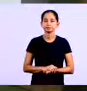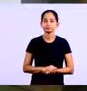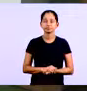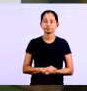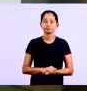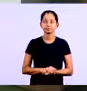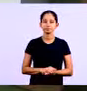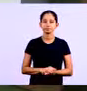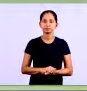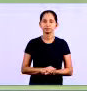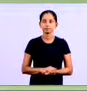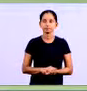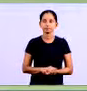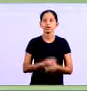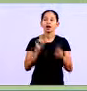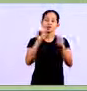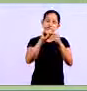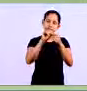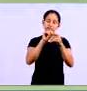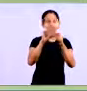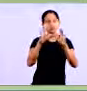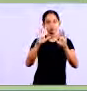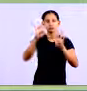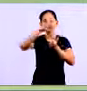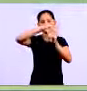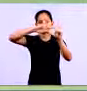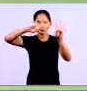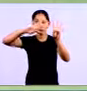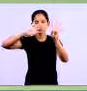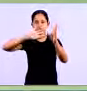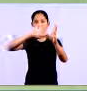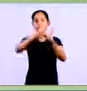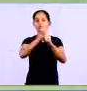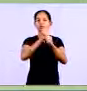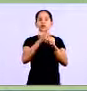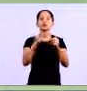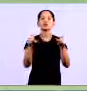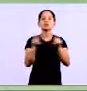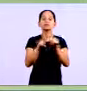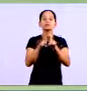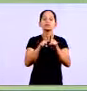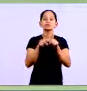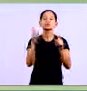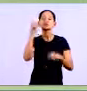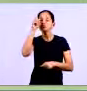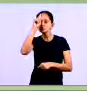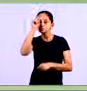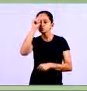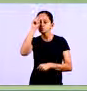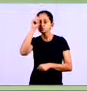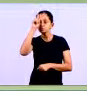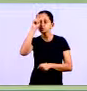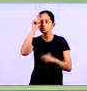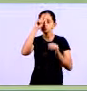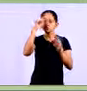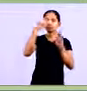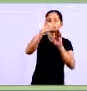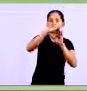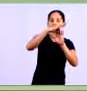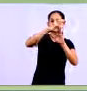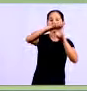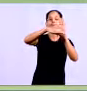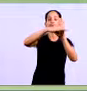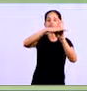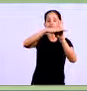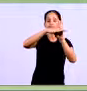aqui a gente tem o total né embaixo que é um saldo e o saldo atual que vai ser o saldo que vai ser transferido pra iniciar na próxima planilha